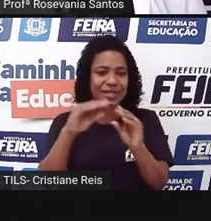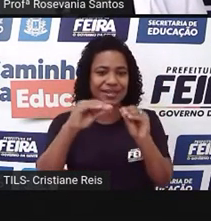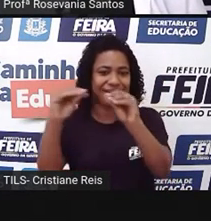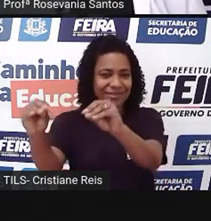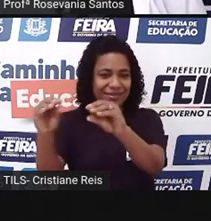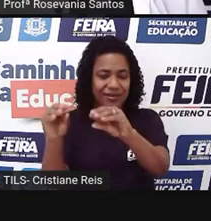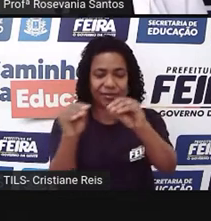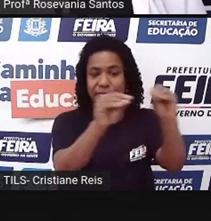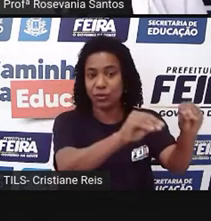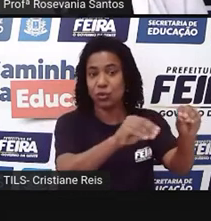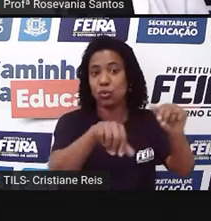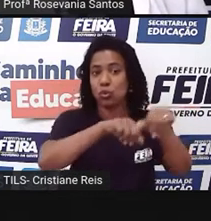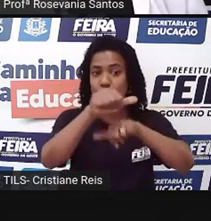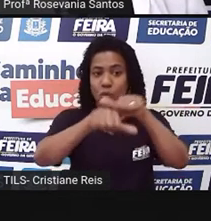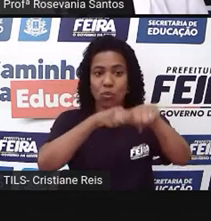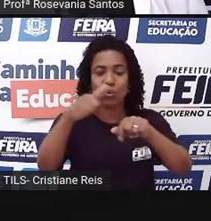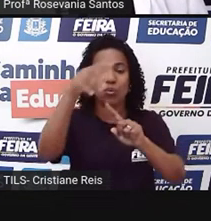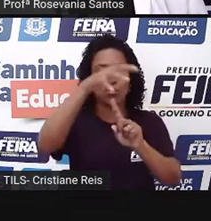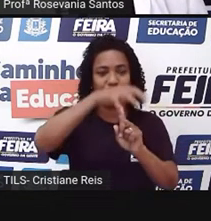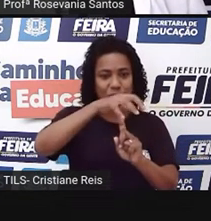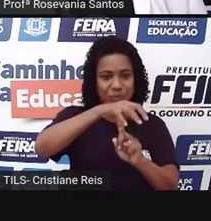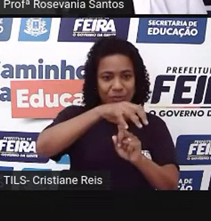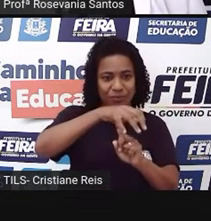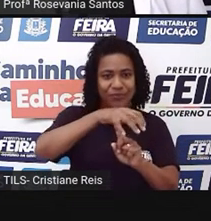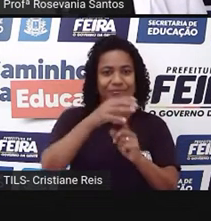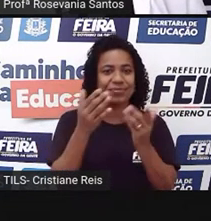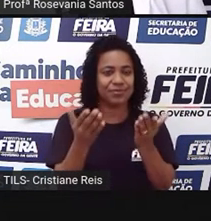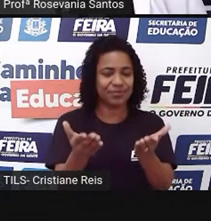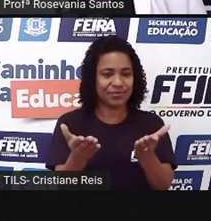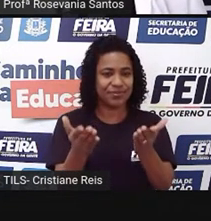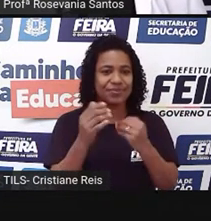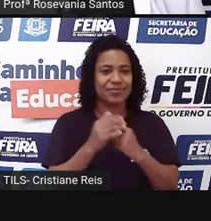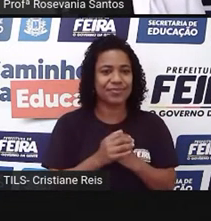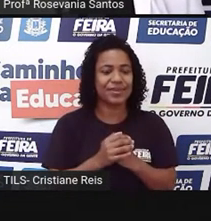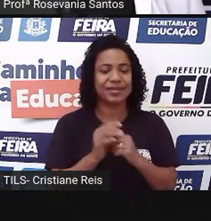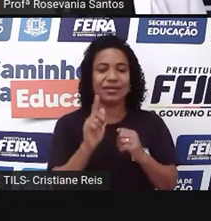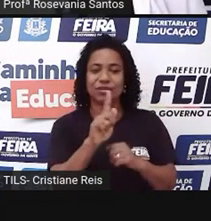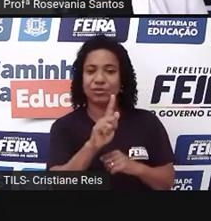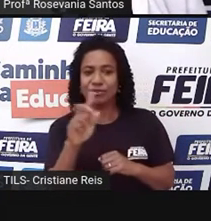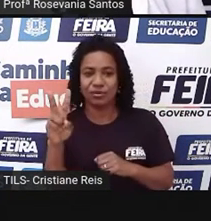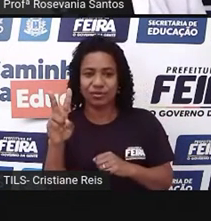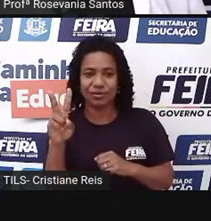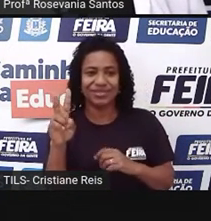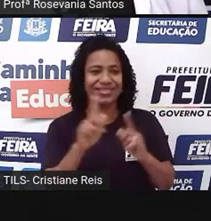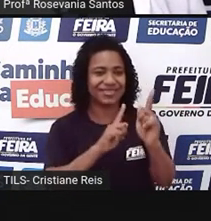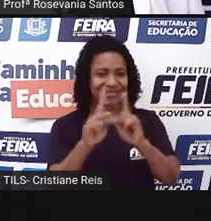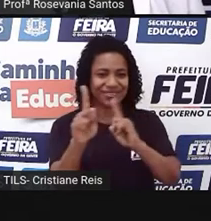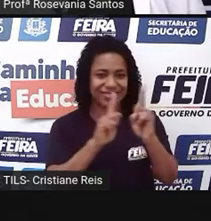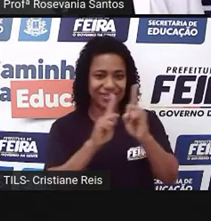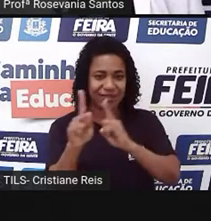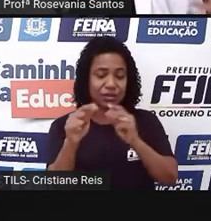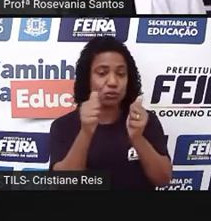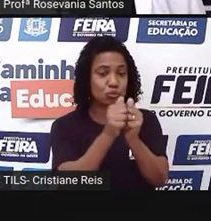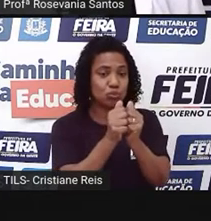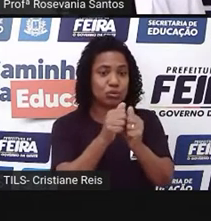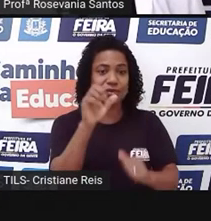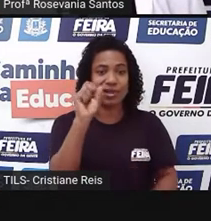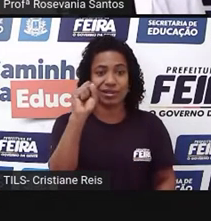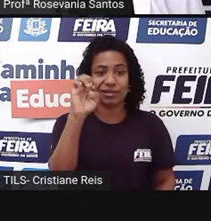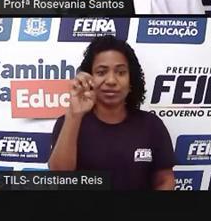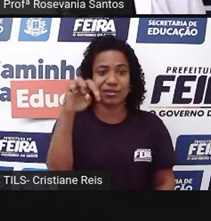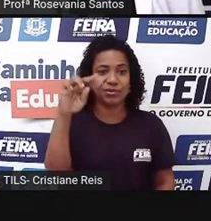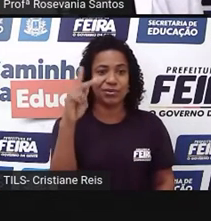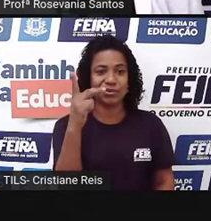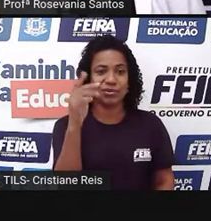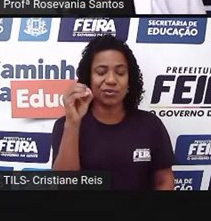parte desses vendedores ambulantes que ficavam principalmente aqui, né? Nos passeios da Senhor dos Passos, mas